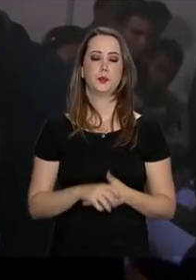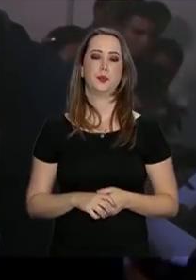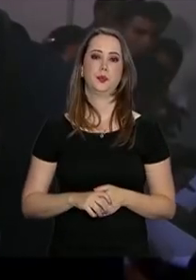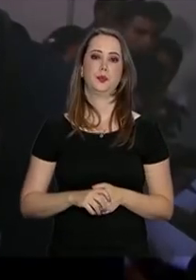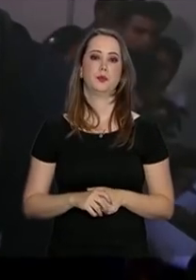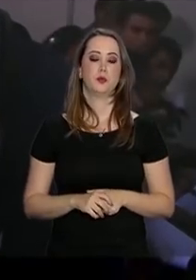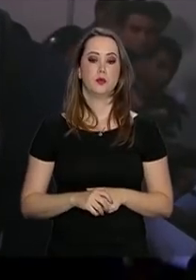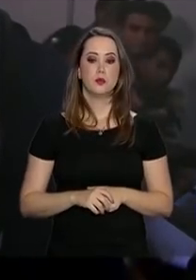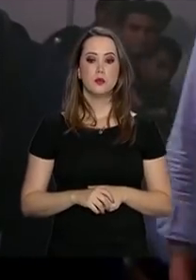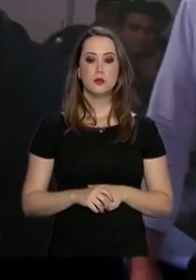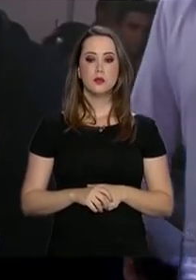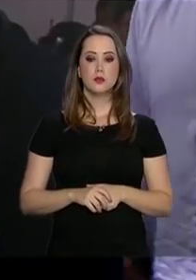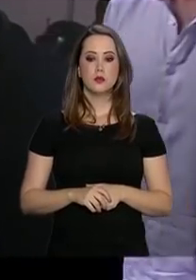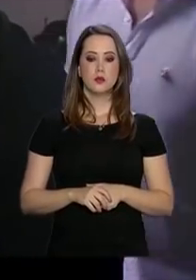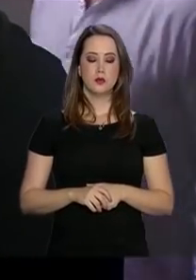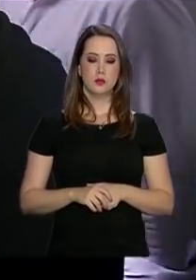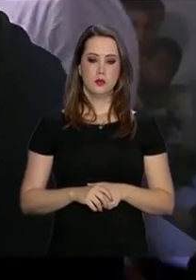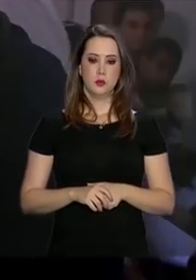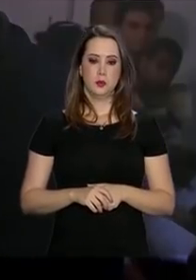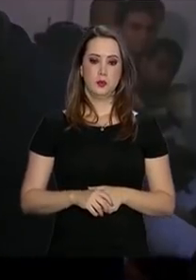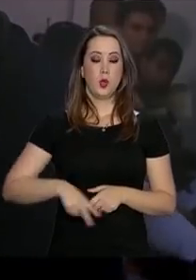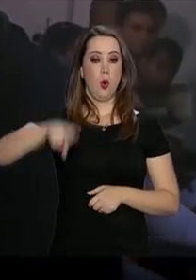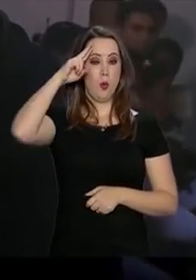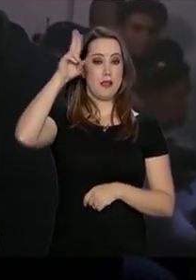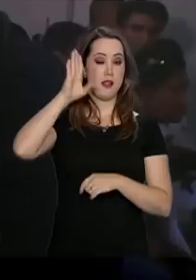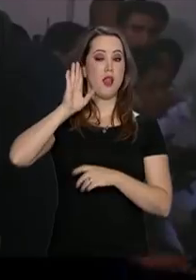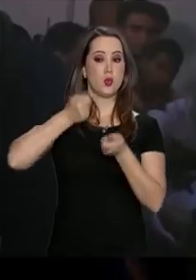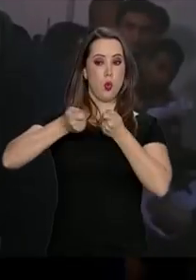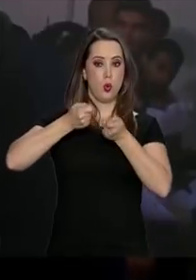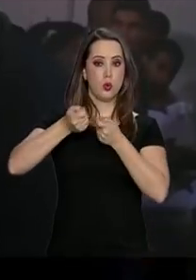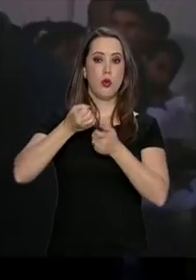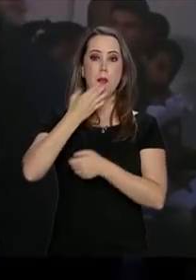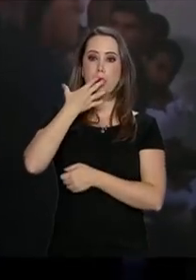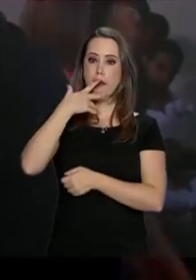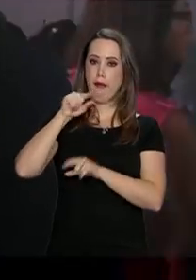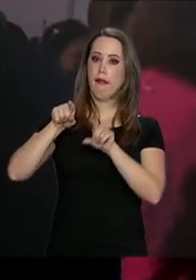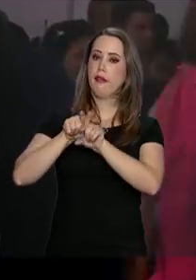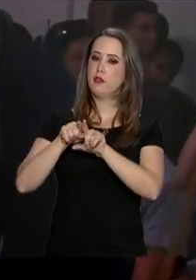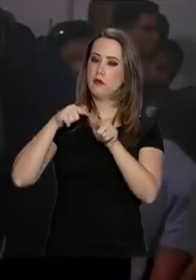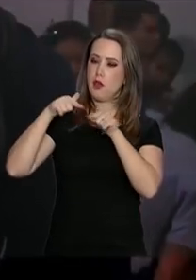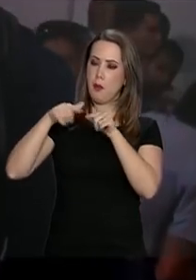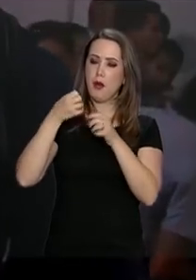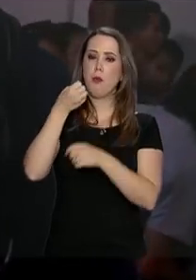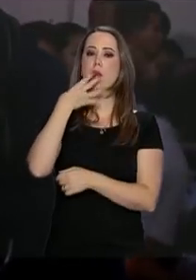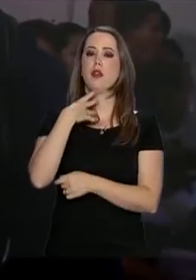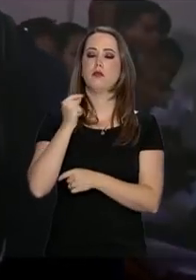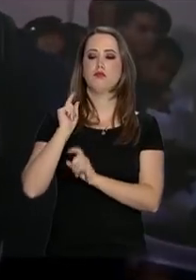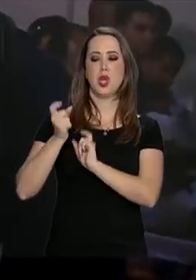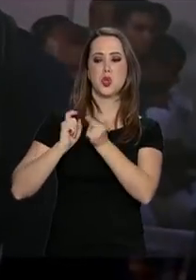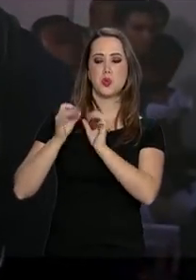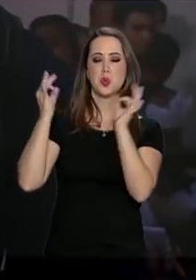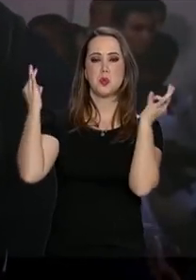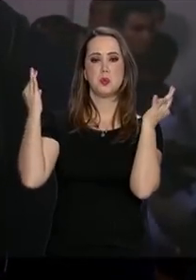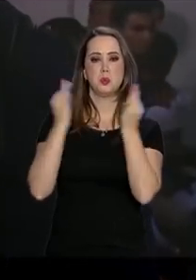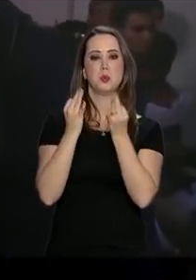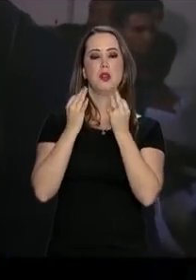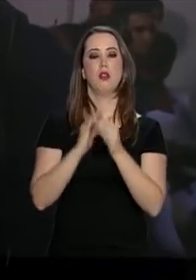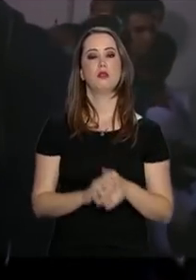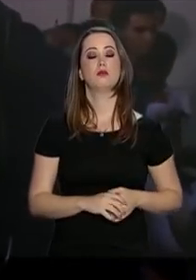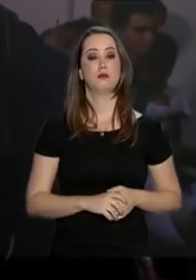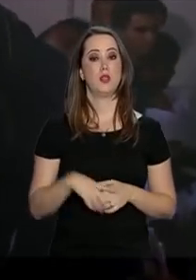Exército vem fazendo um grande trabalho. O Ministério da Defesa vem controlando bem esses recursos, eles vêm aplicando. Estão com uma gestão muito boa.